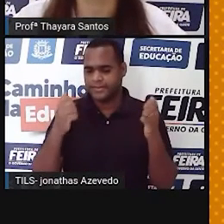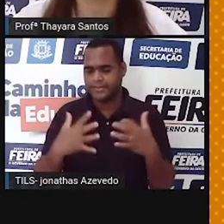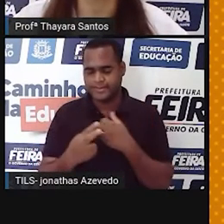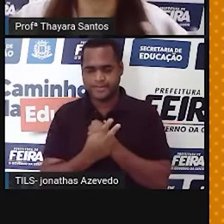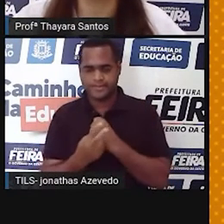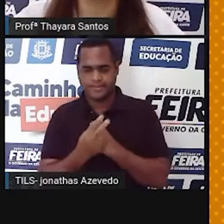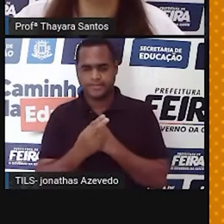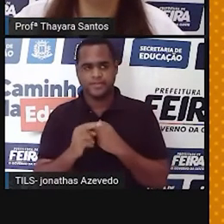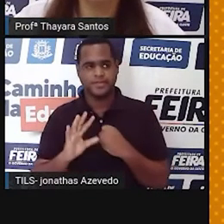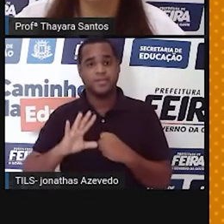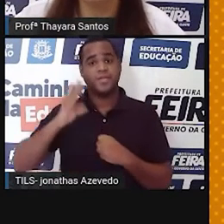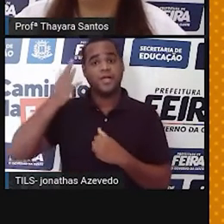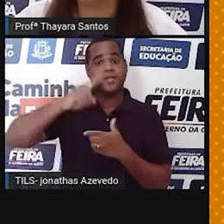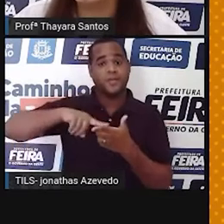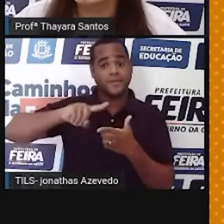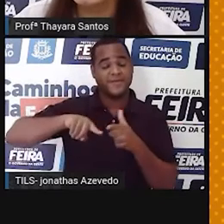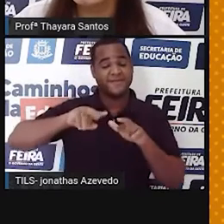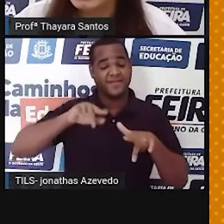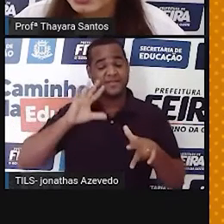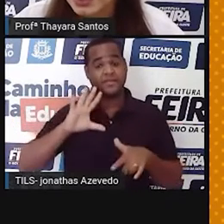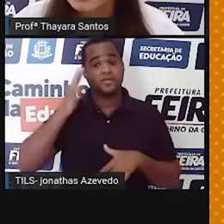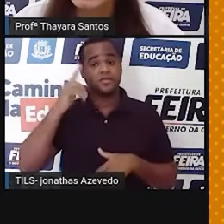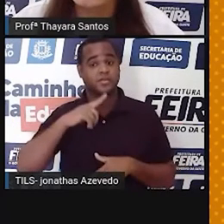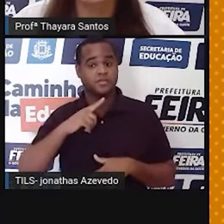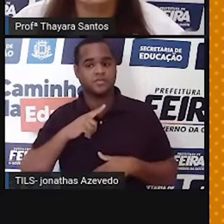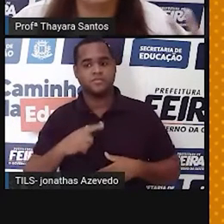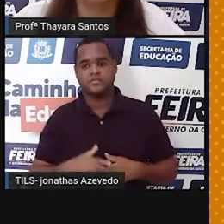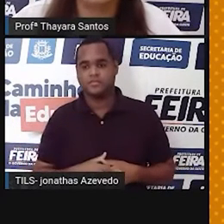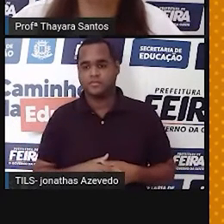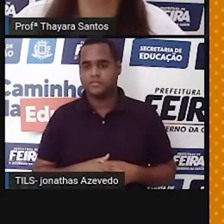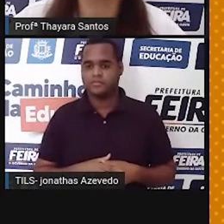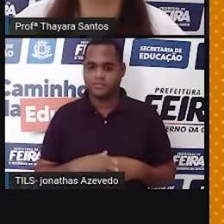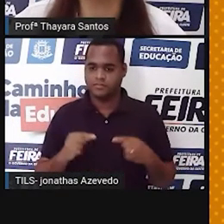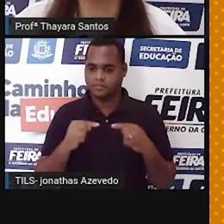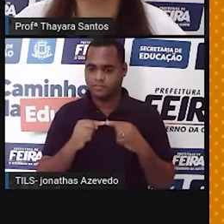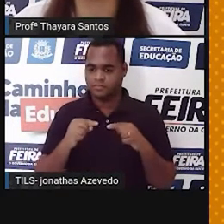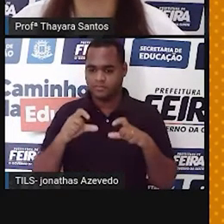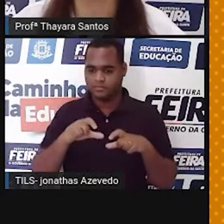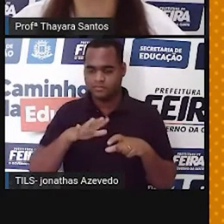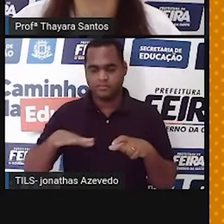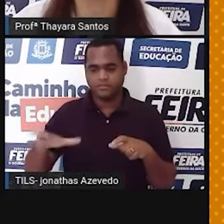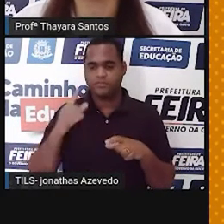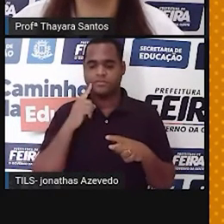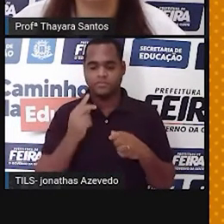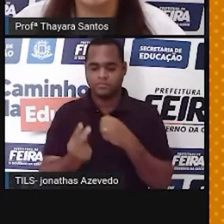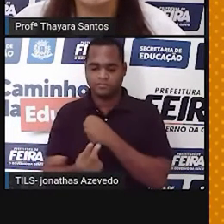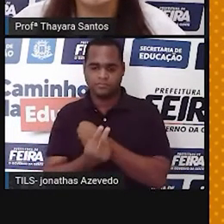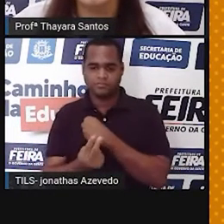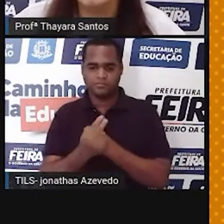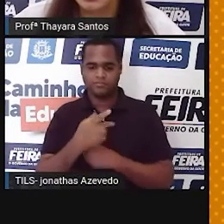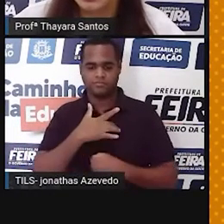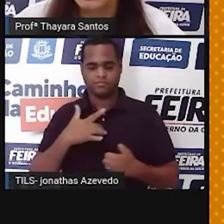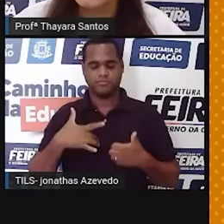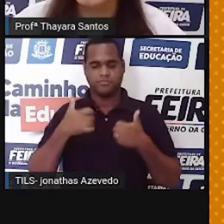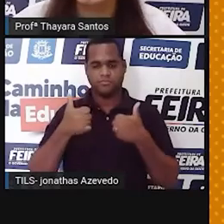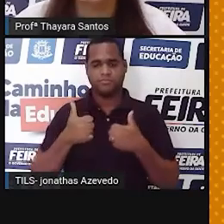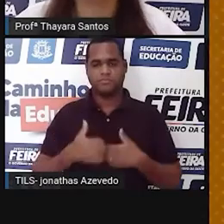contra situações indesejadas que podem acontecer. Então, essa é uma forma de a gente estar aí cuidando da nossa saúde.